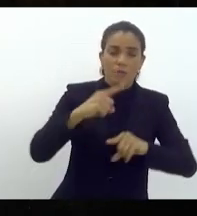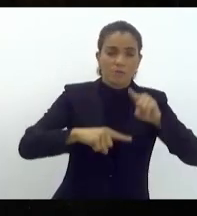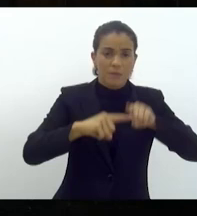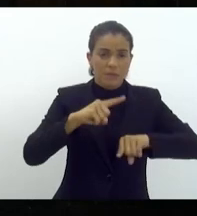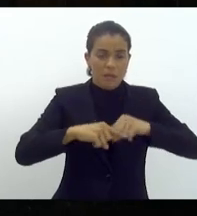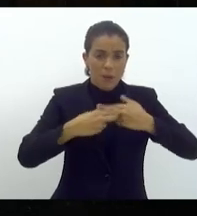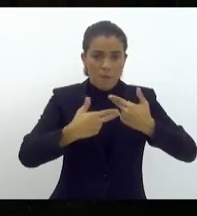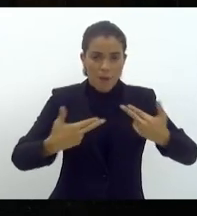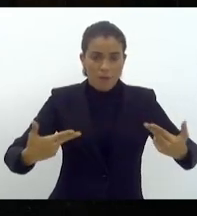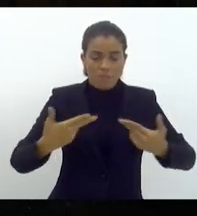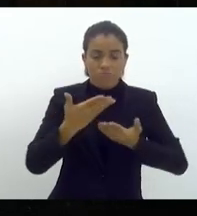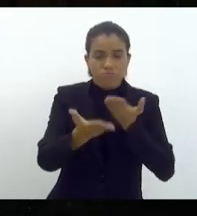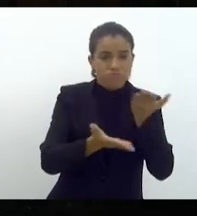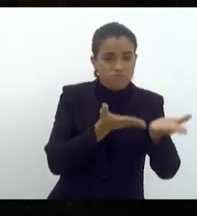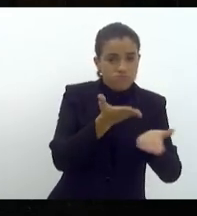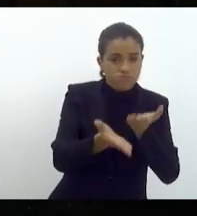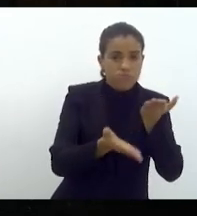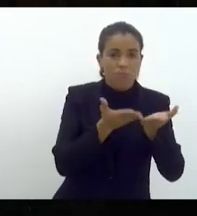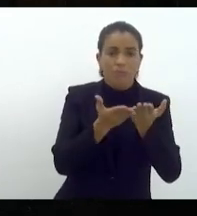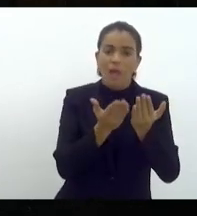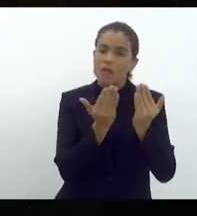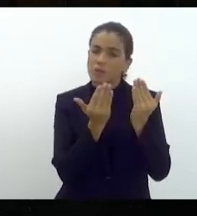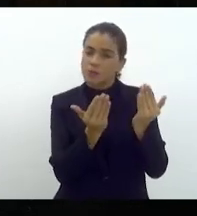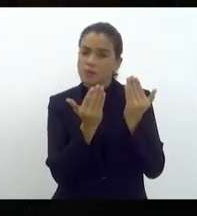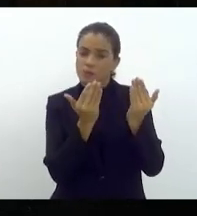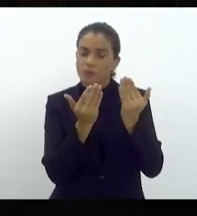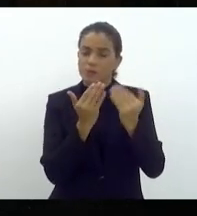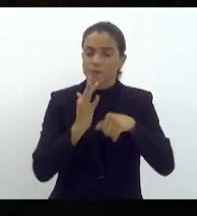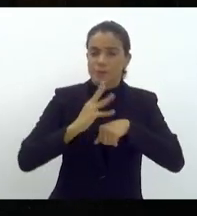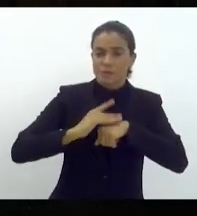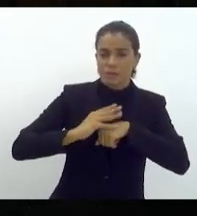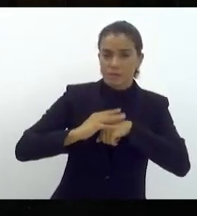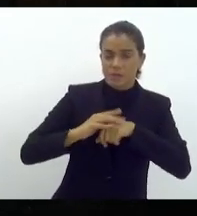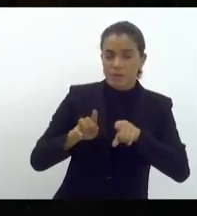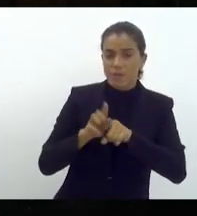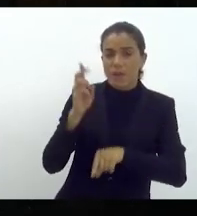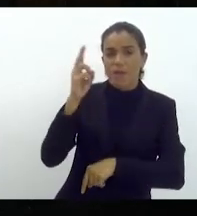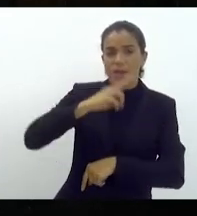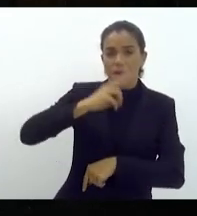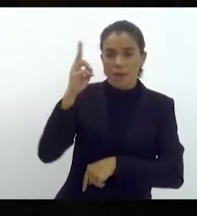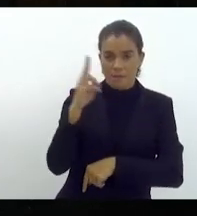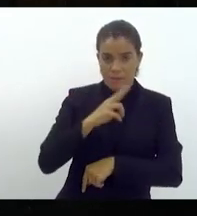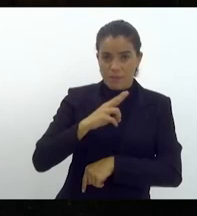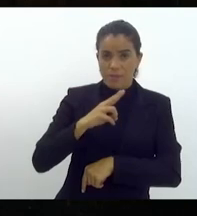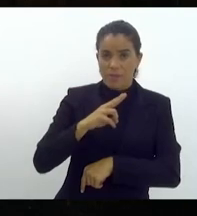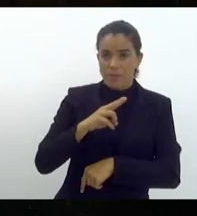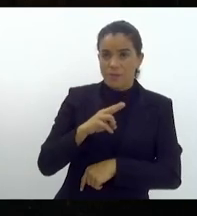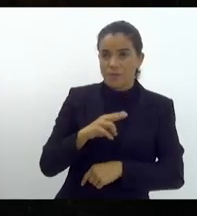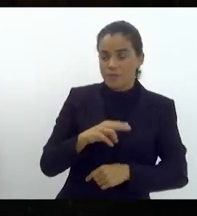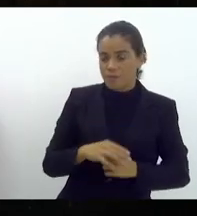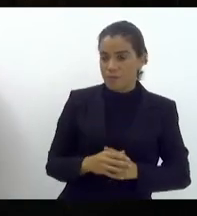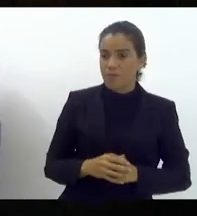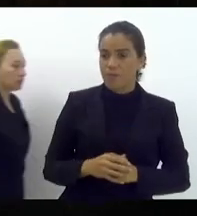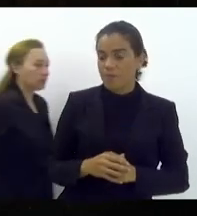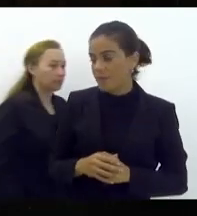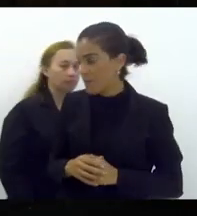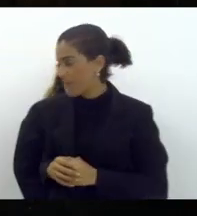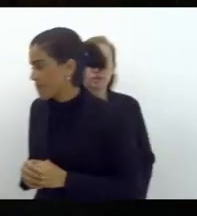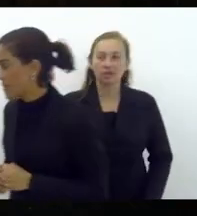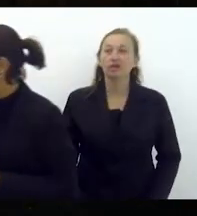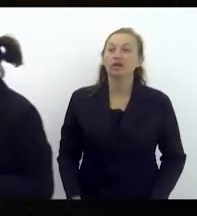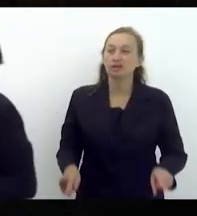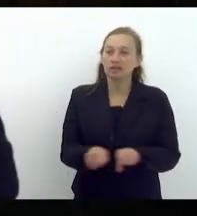equipamento para atendimento às suspeitas da doença e à emergência zoosanitária. Também